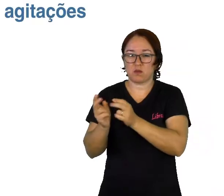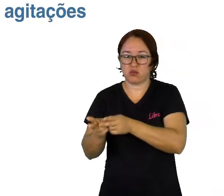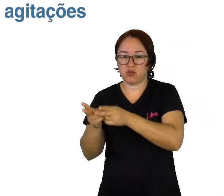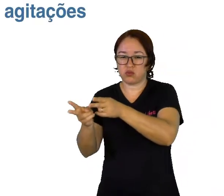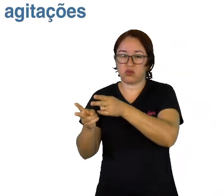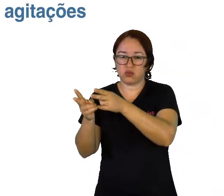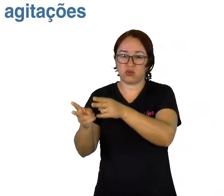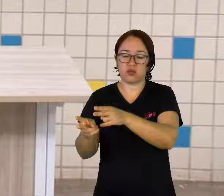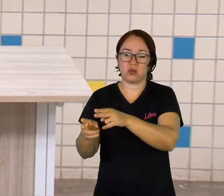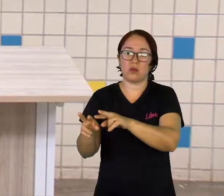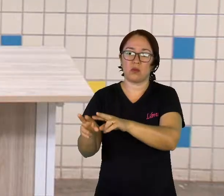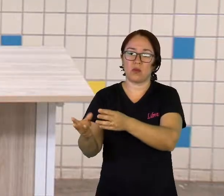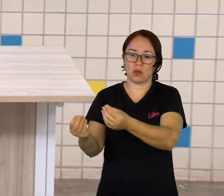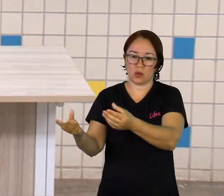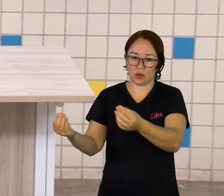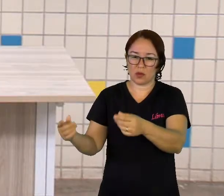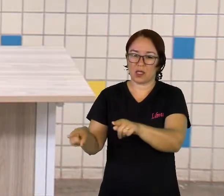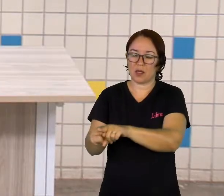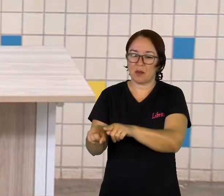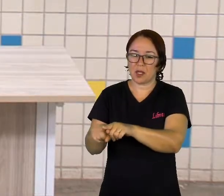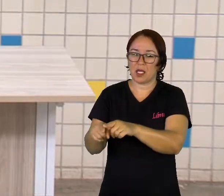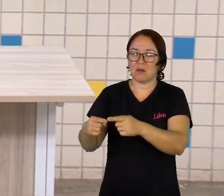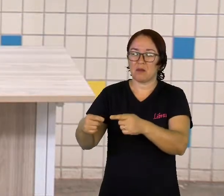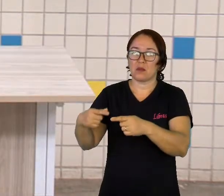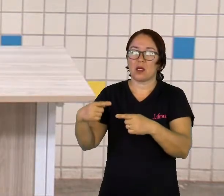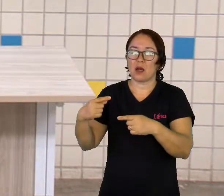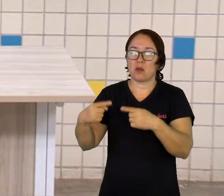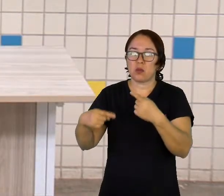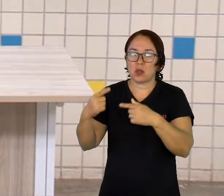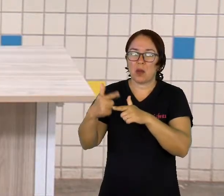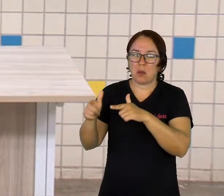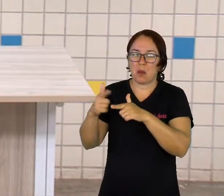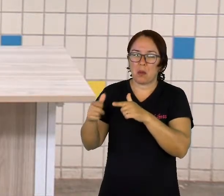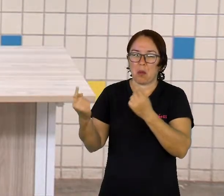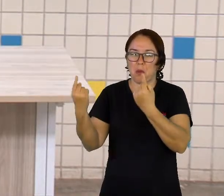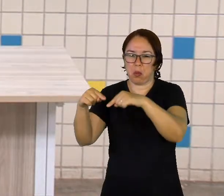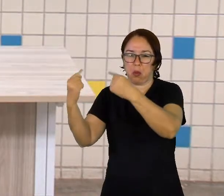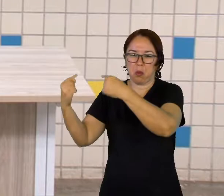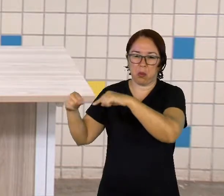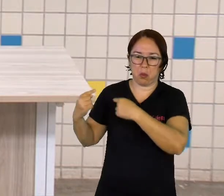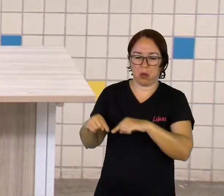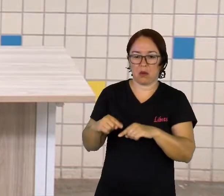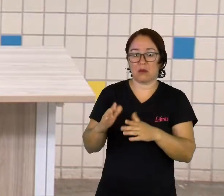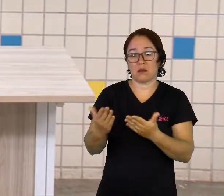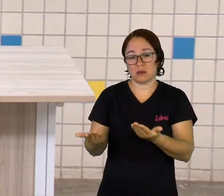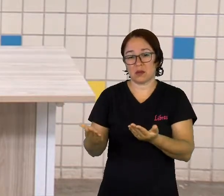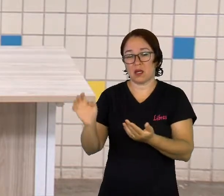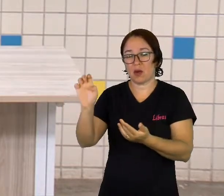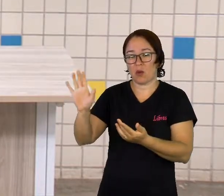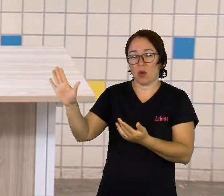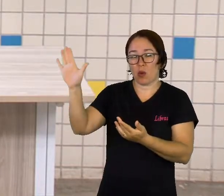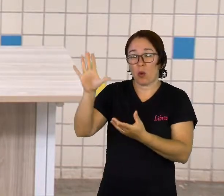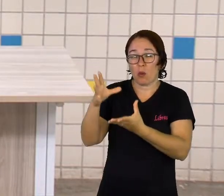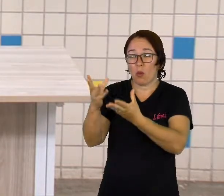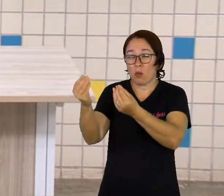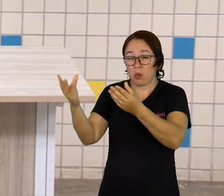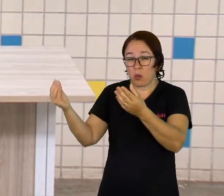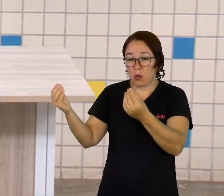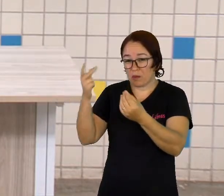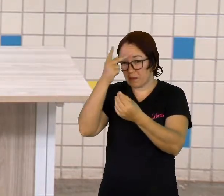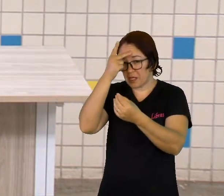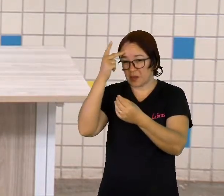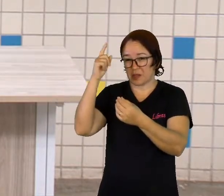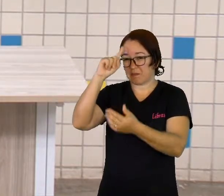Então, fugindo disso tudo, as pessoas, os europeus, resolveram migrar para o Brasil,